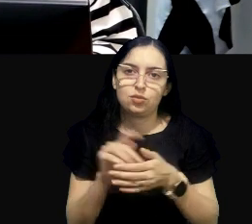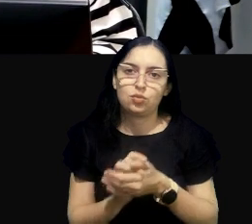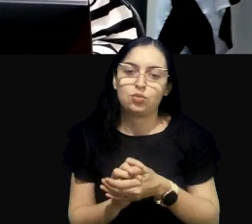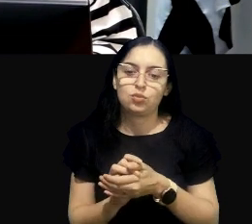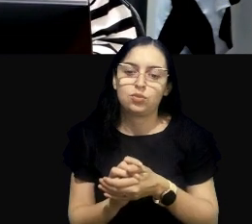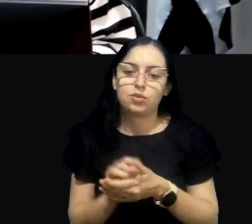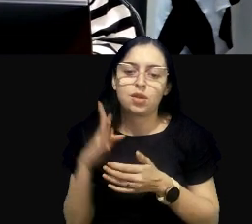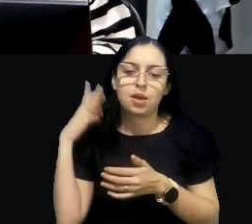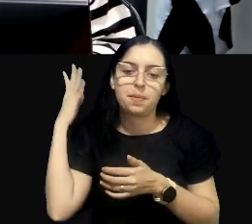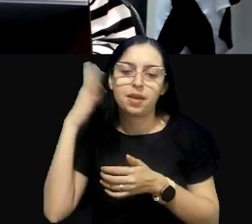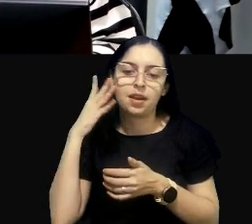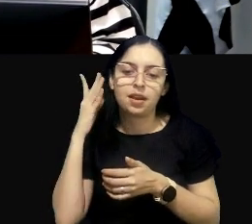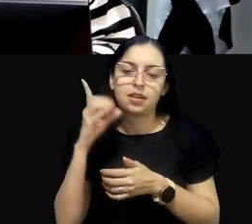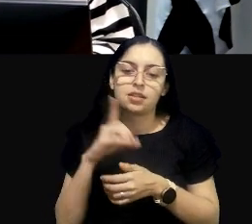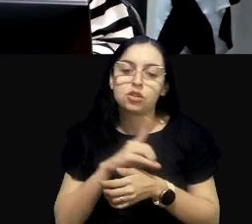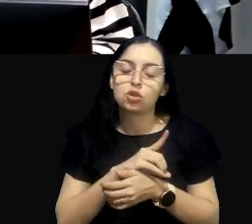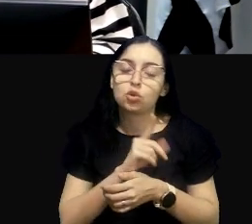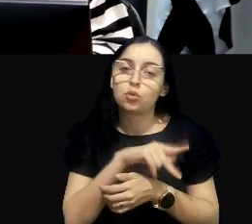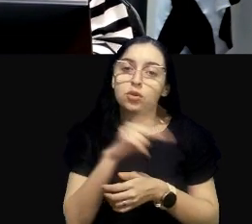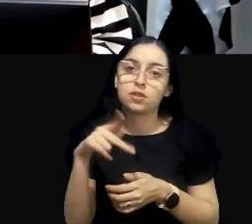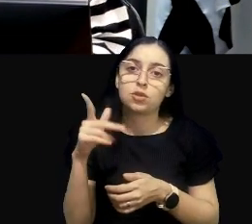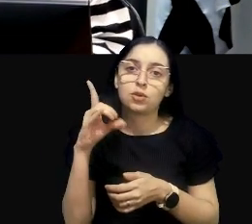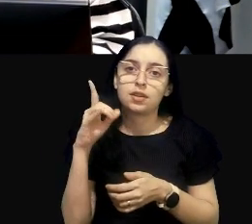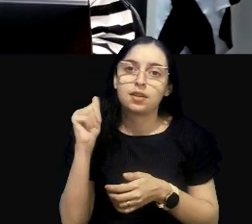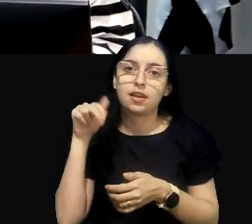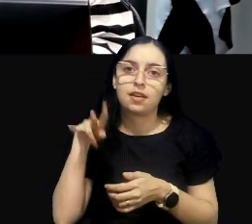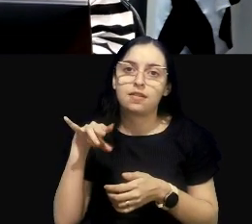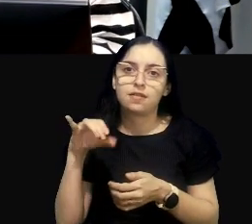apresentação do professor Davi. Muito obrigada.